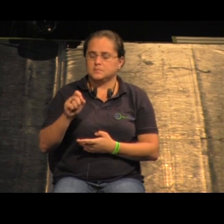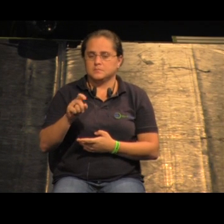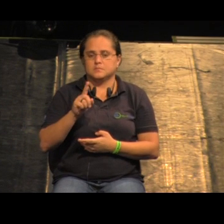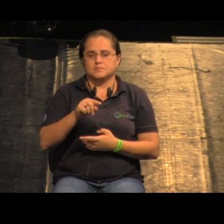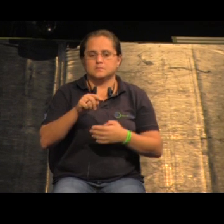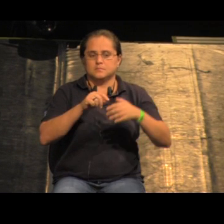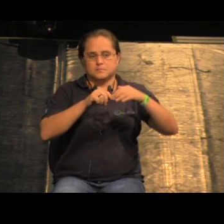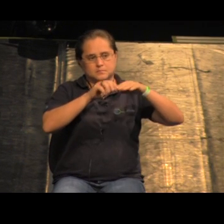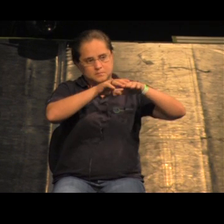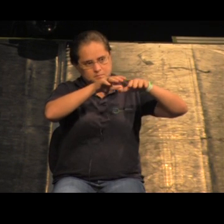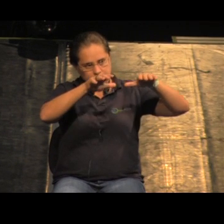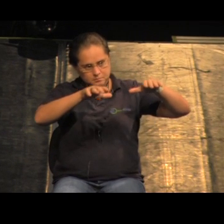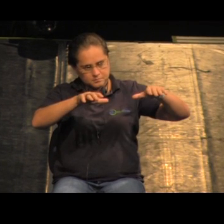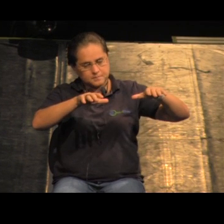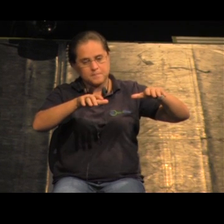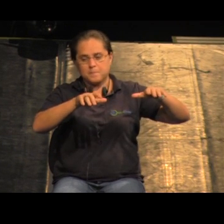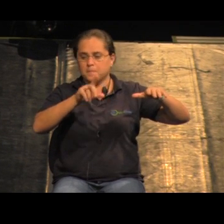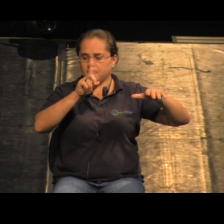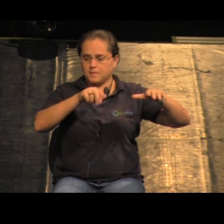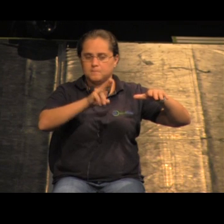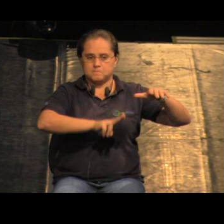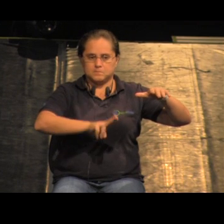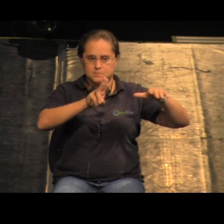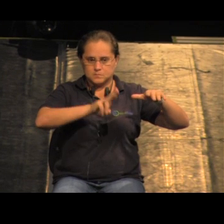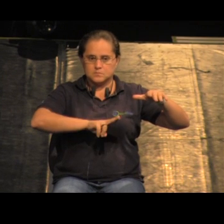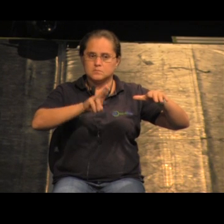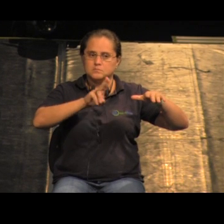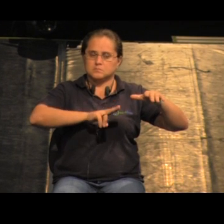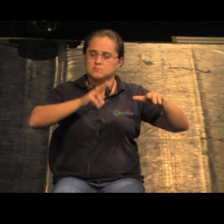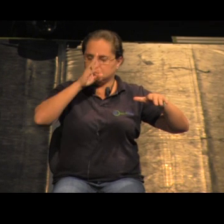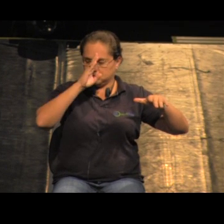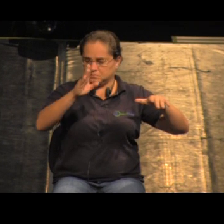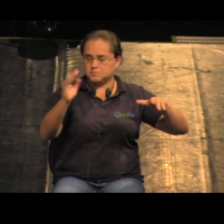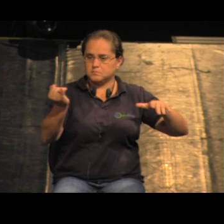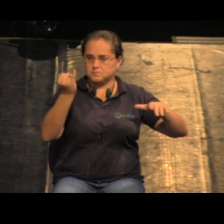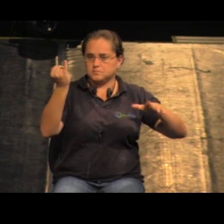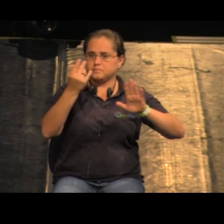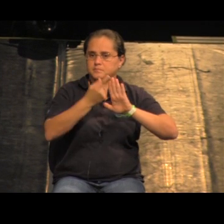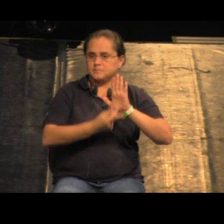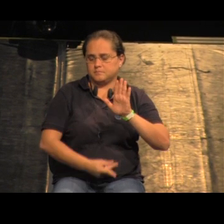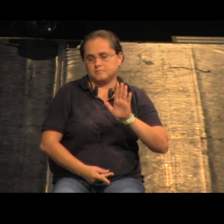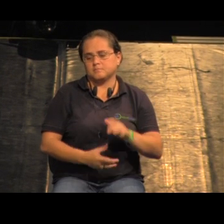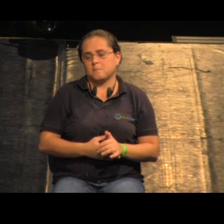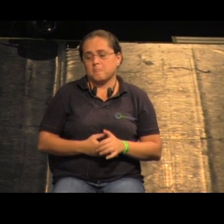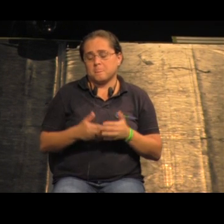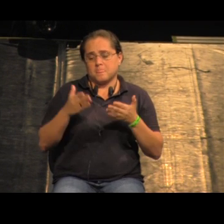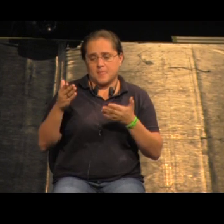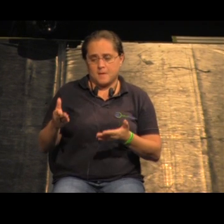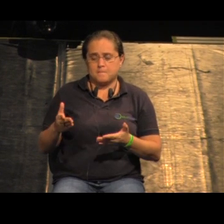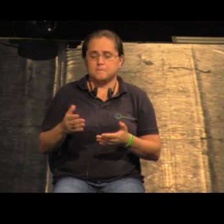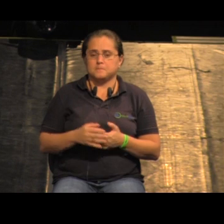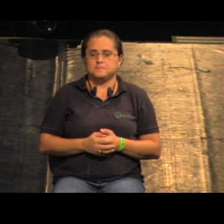esse viaduto esse baixinho de viaduto também vai ser usado como um elemento importante no projeto nesse caso